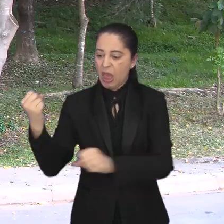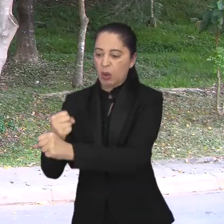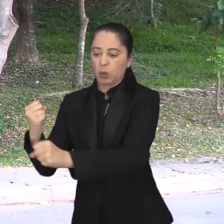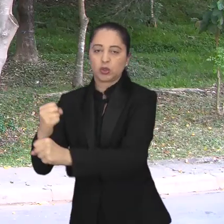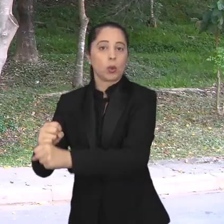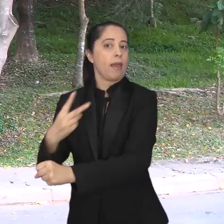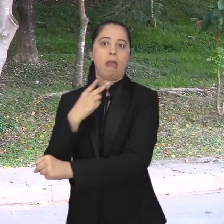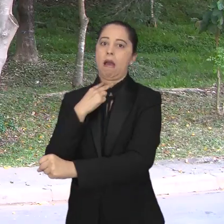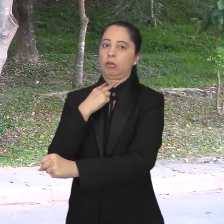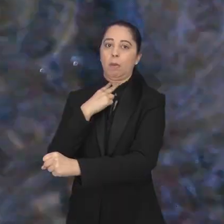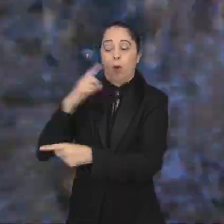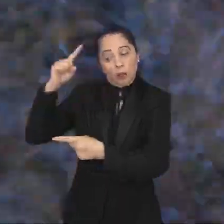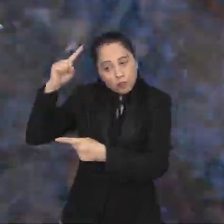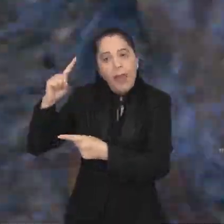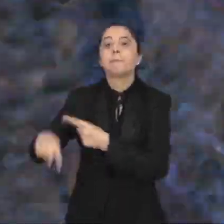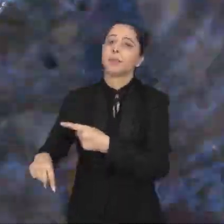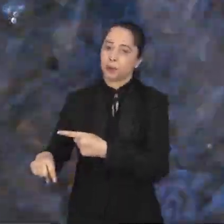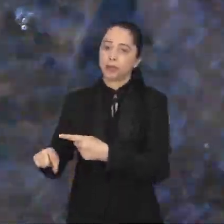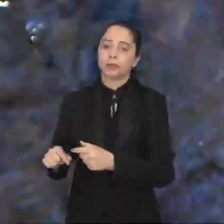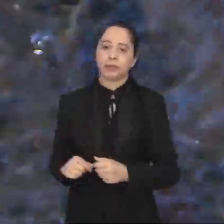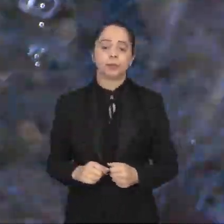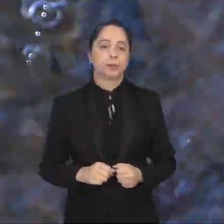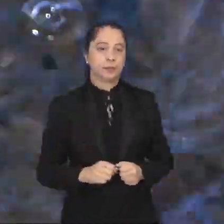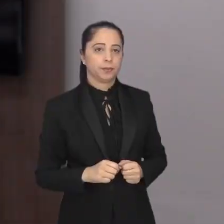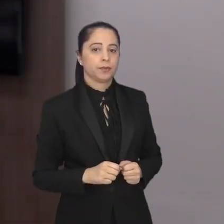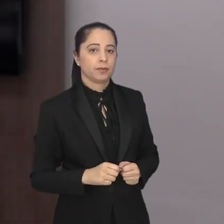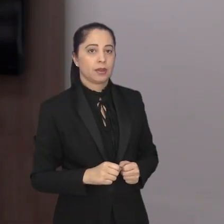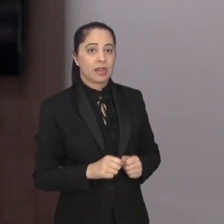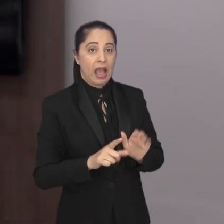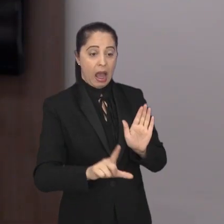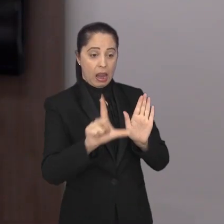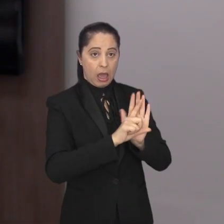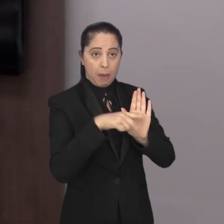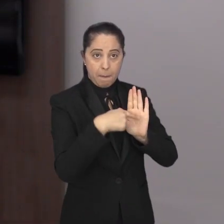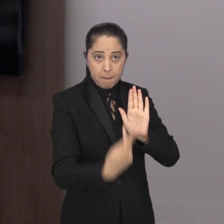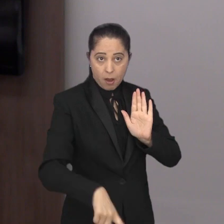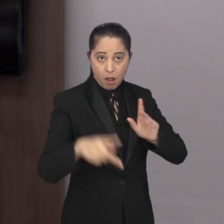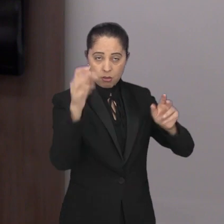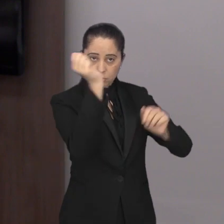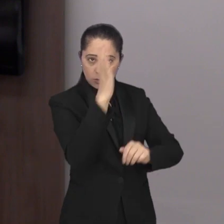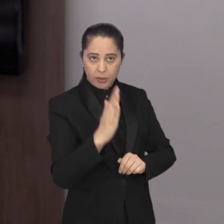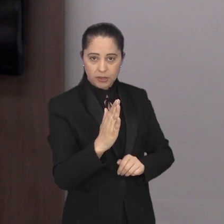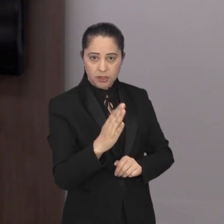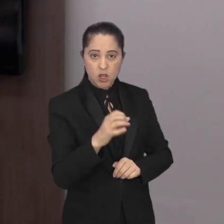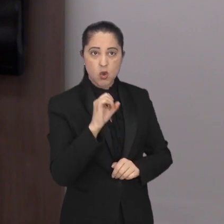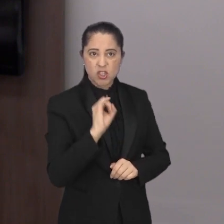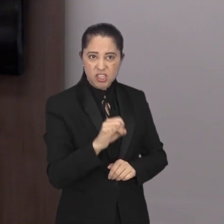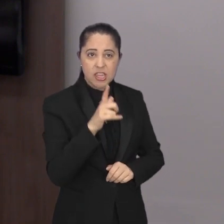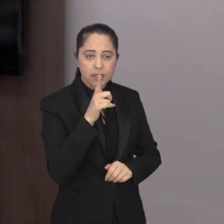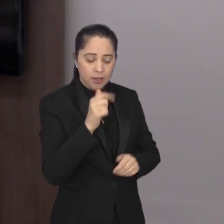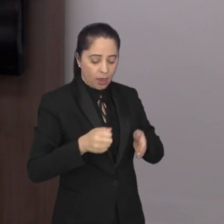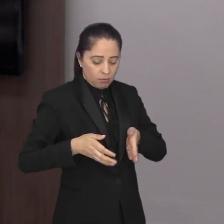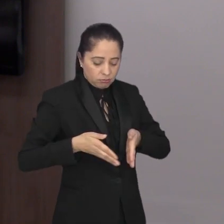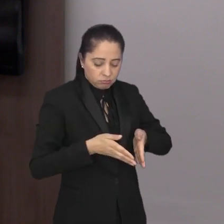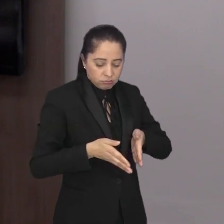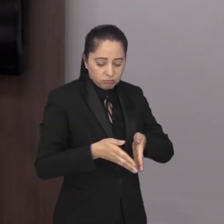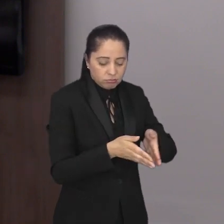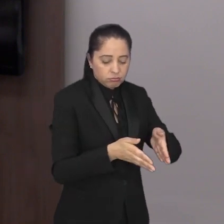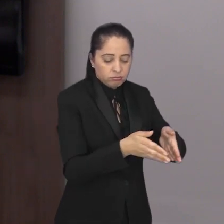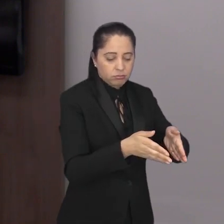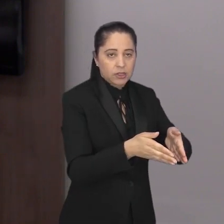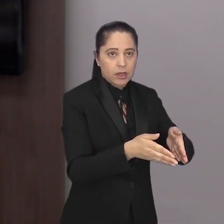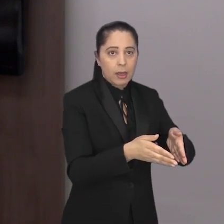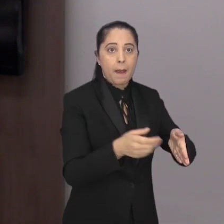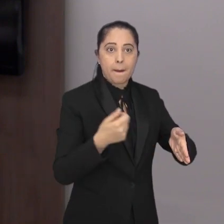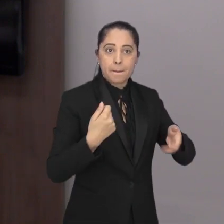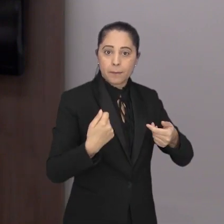ou atividades que poderiam causar danos ambientais. De acordo com a legislação brasileira, todo o corpo d'água tem uma área de preservação à